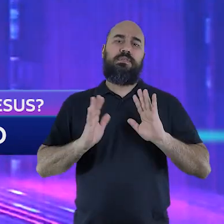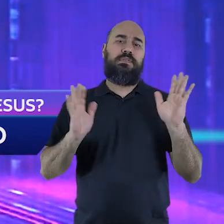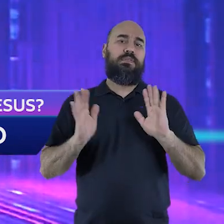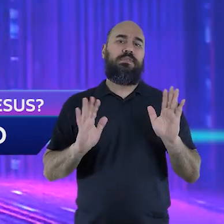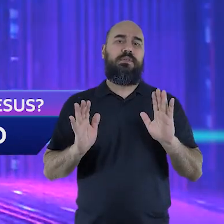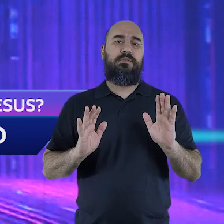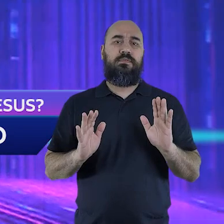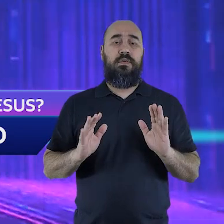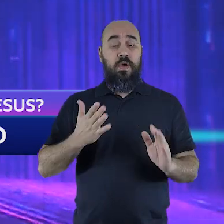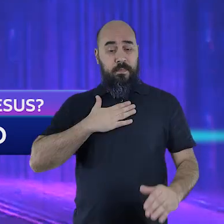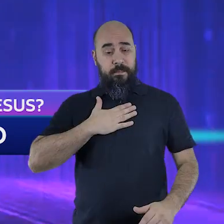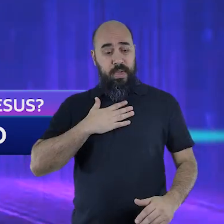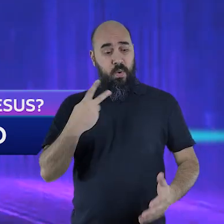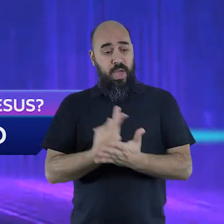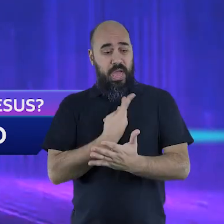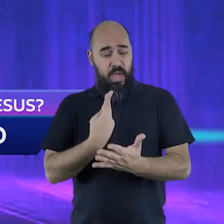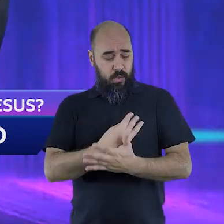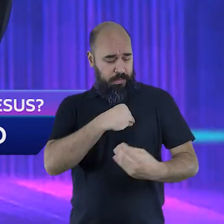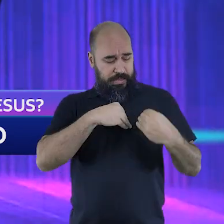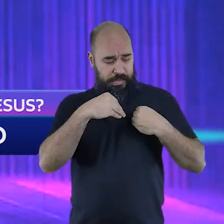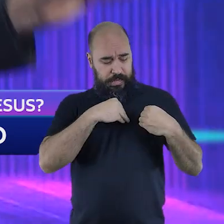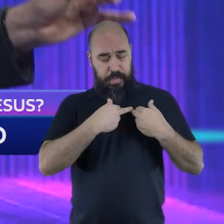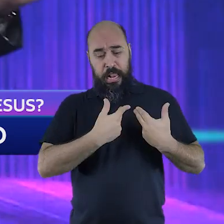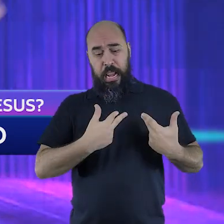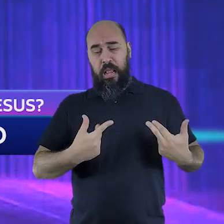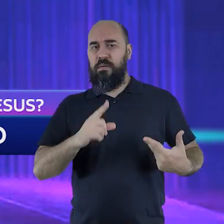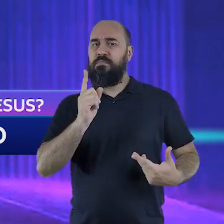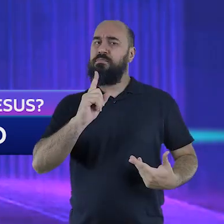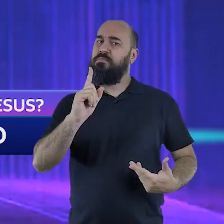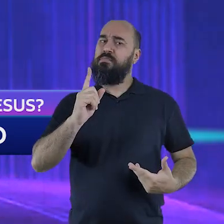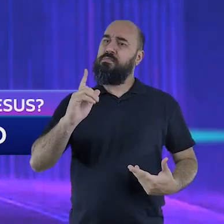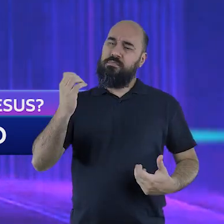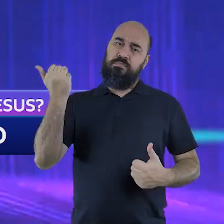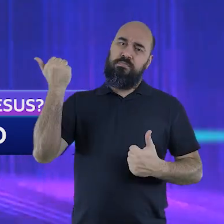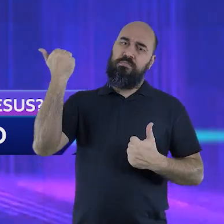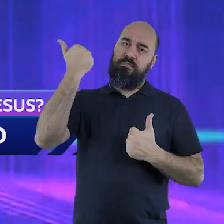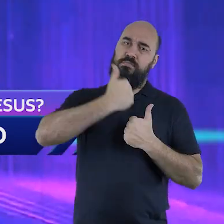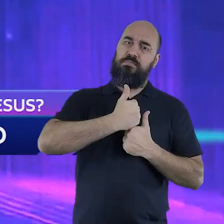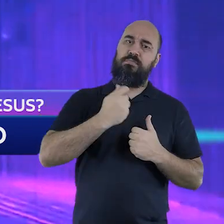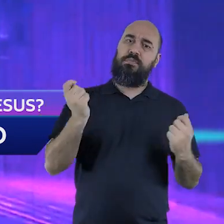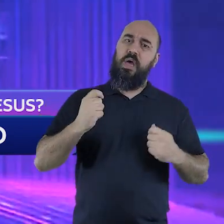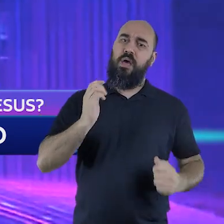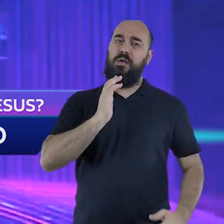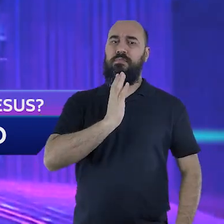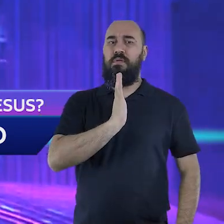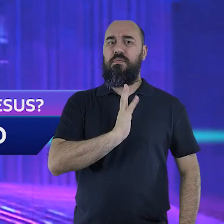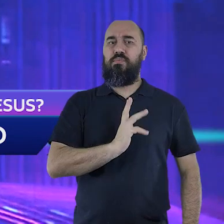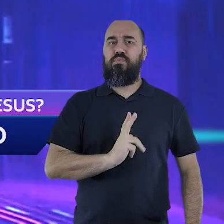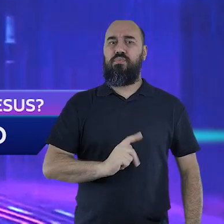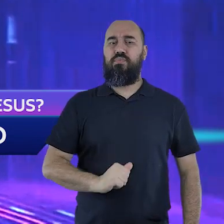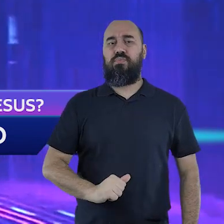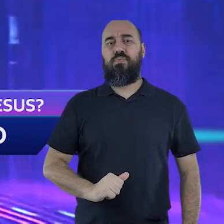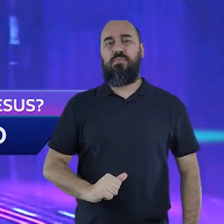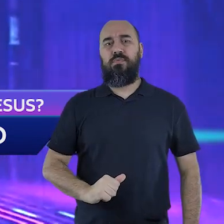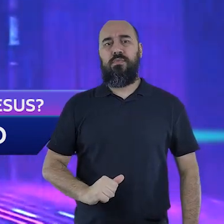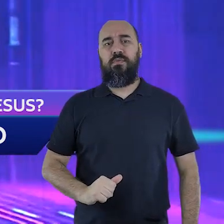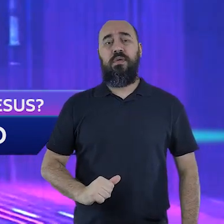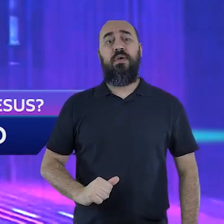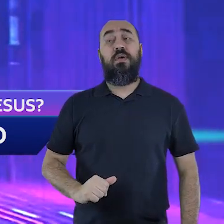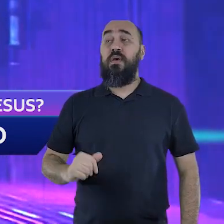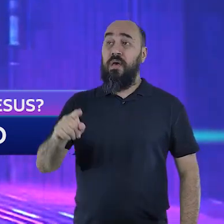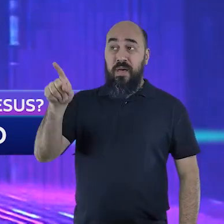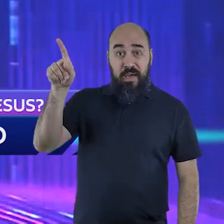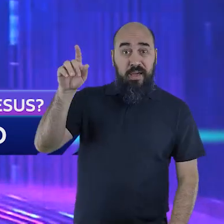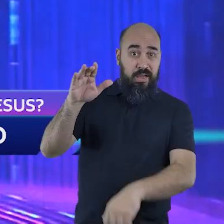penalidade dos seus erros porque Jesus assume a culpa e agora ele te dá gratuitamente a